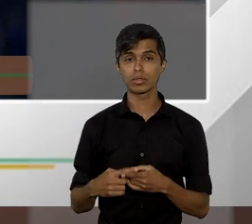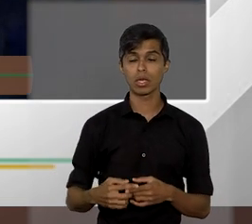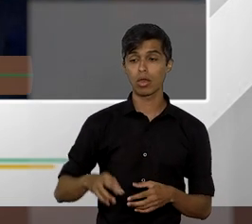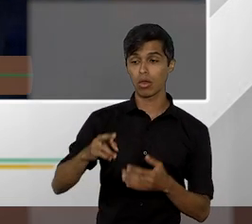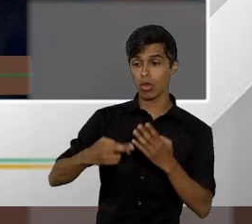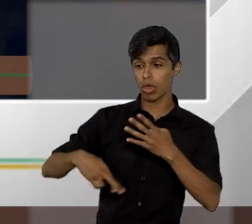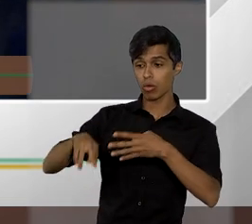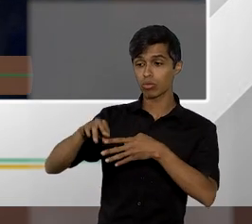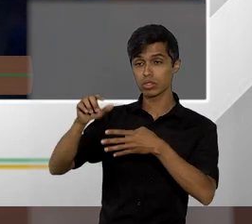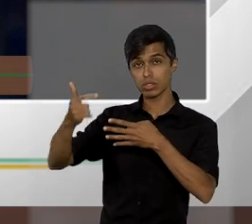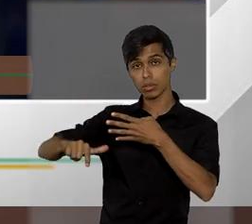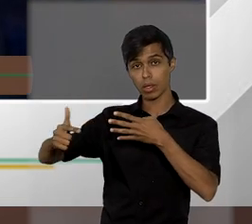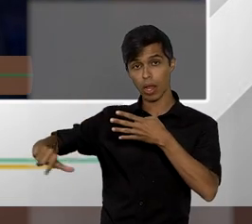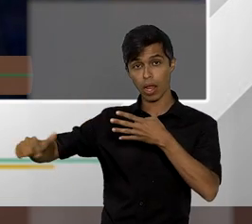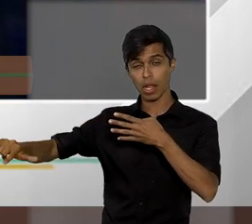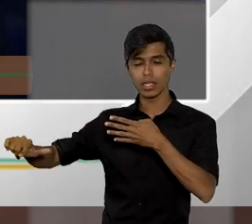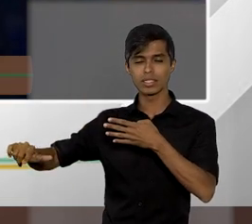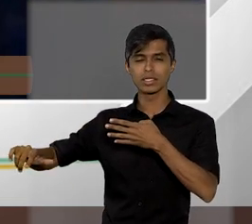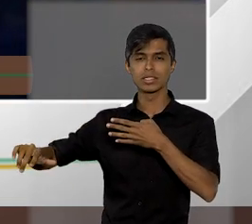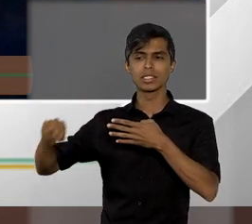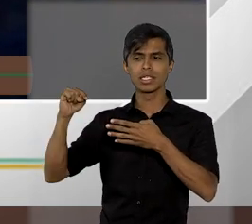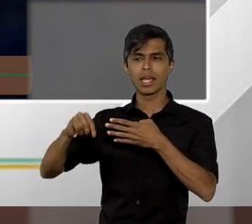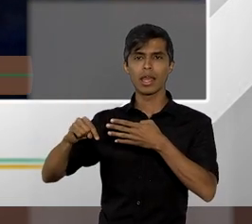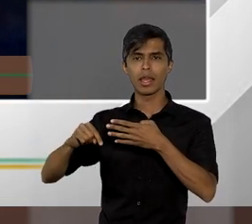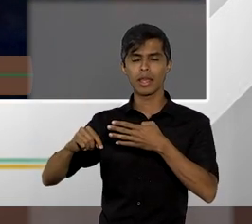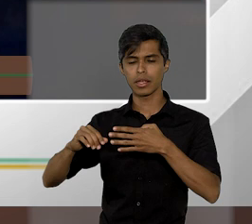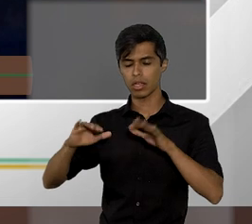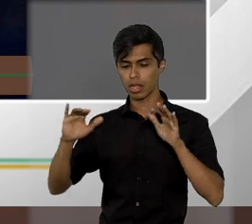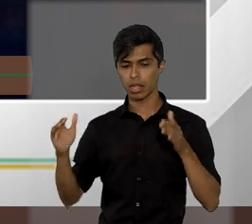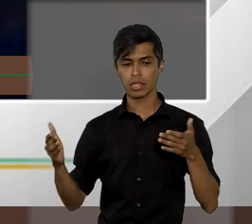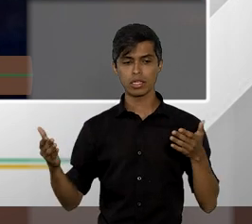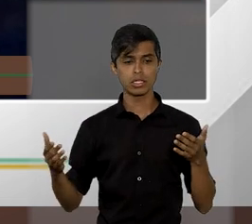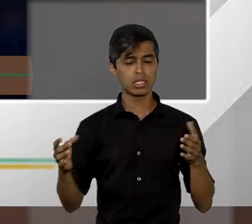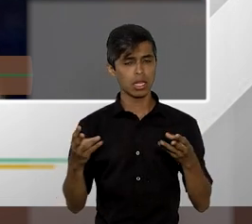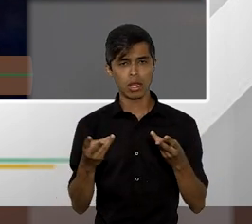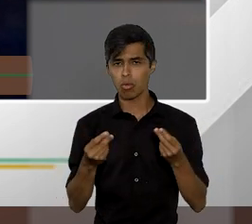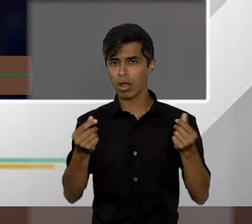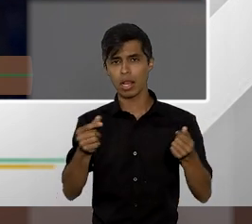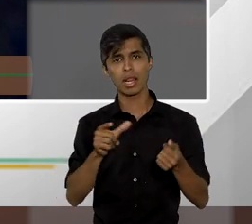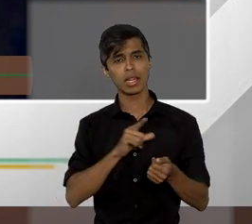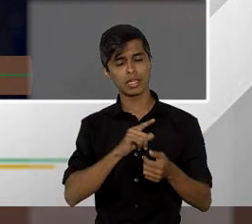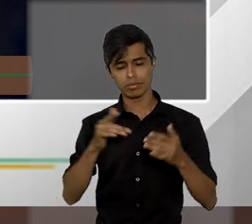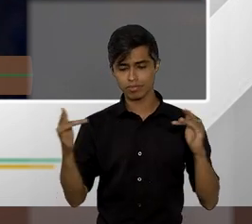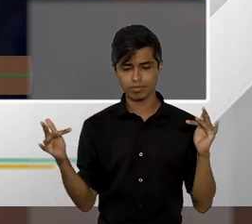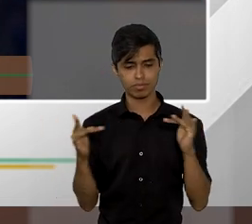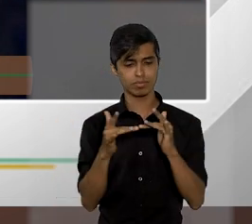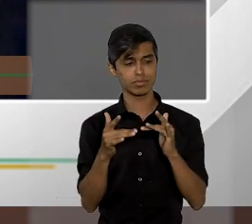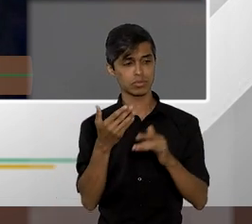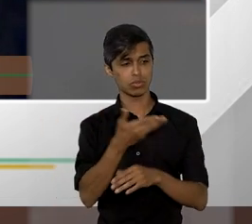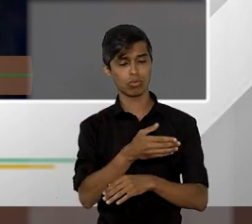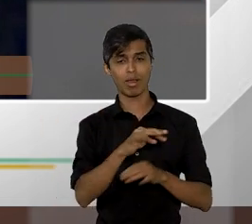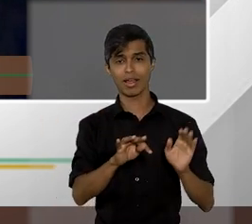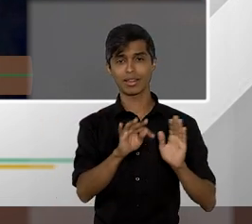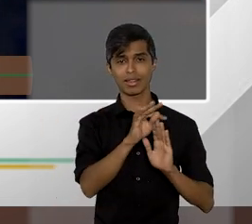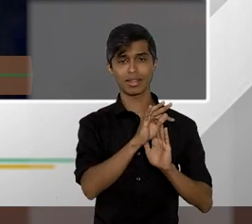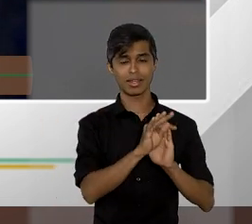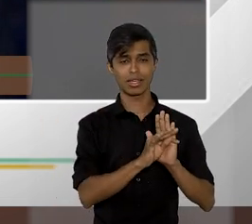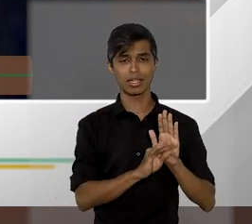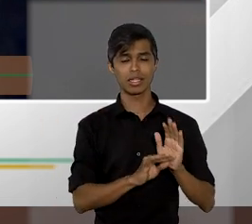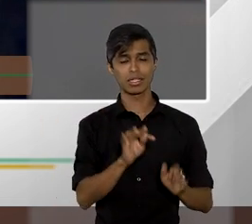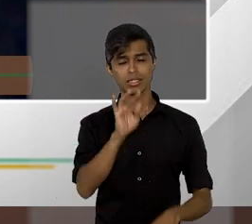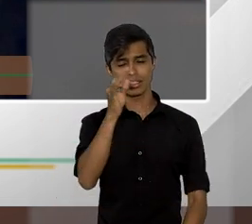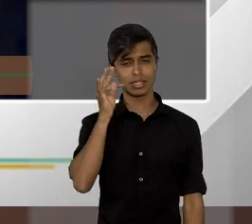repetitivo estará prestigiado abrangido pela formação da tese do